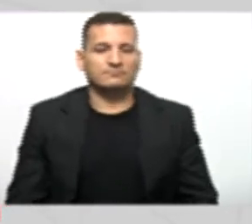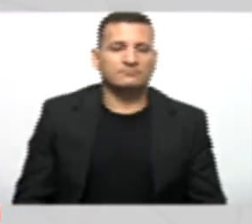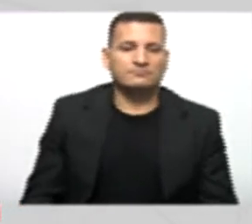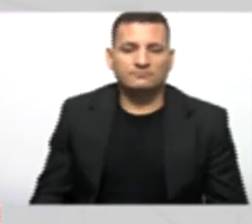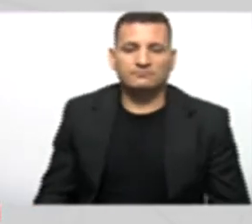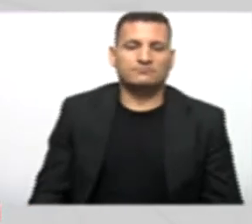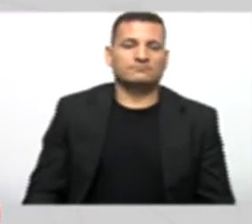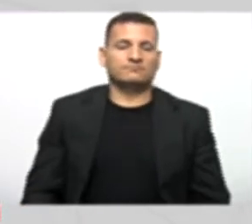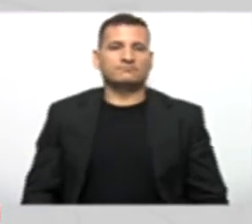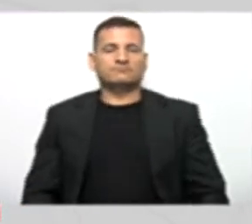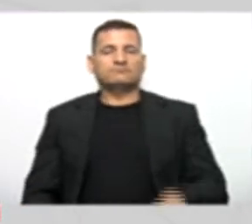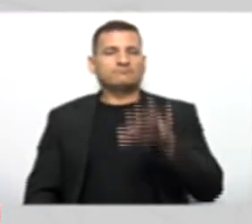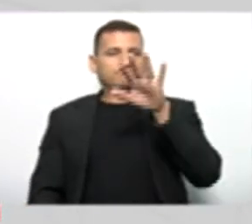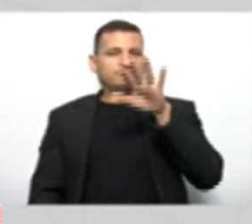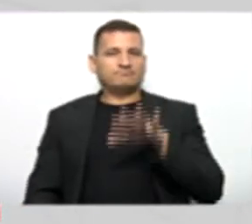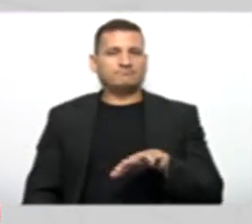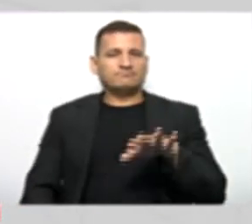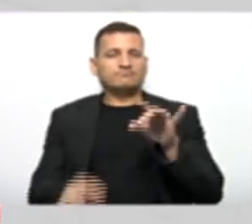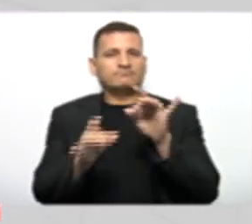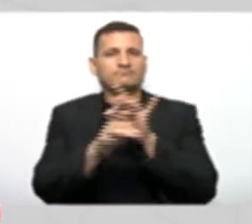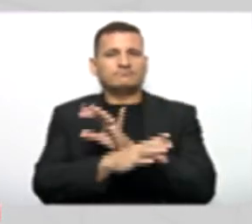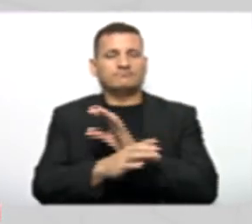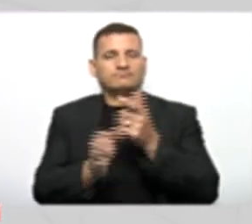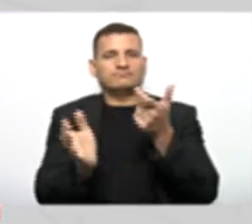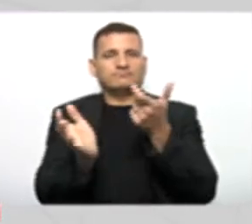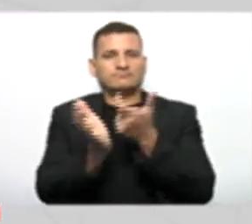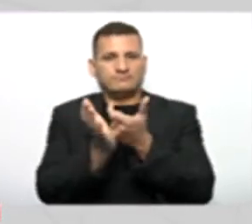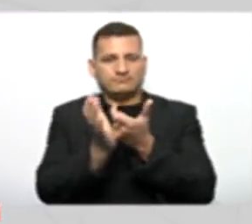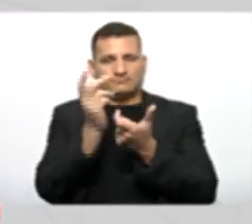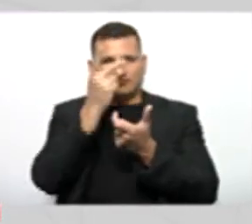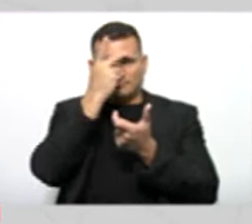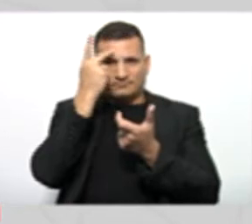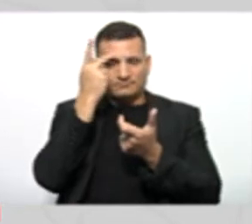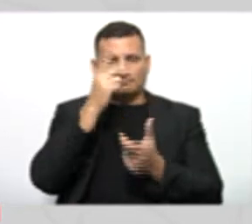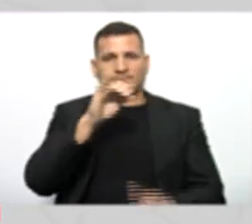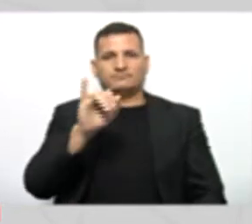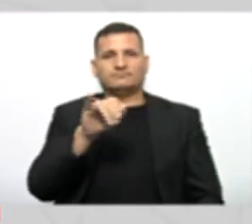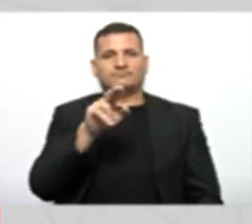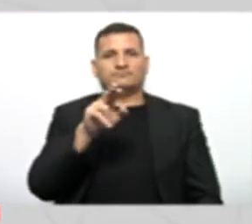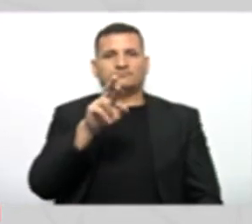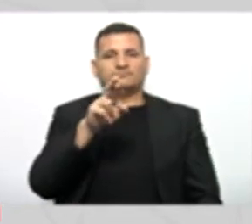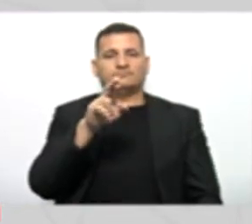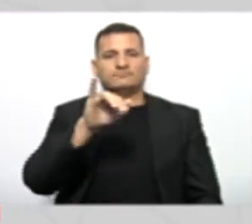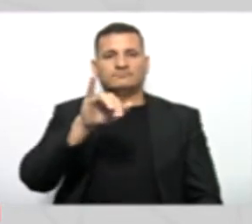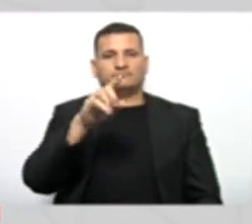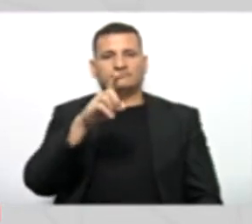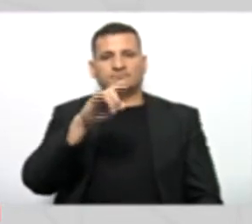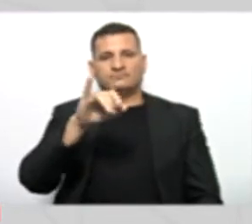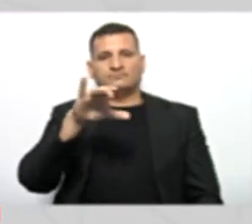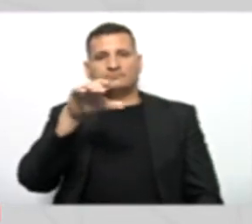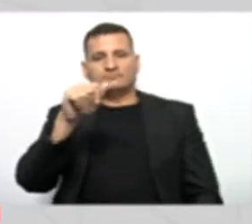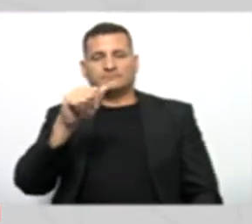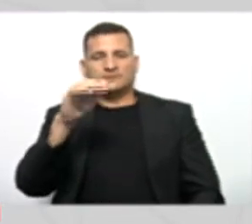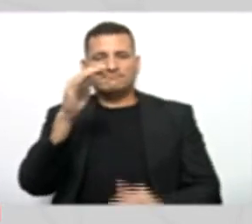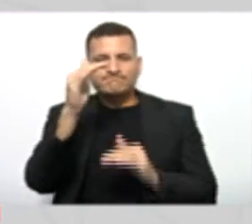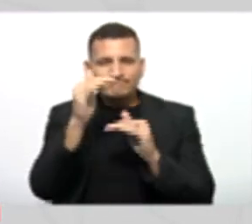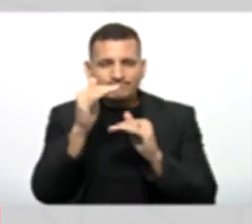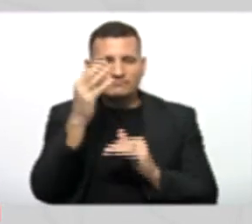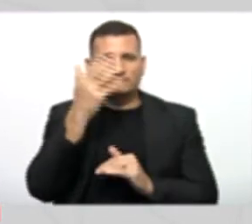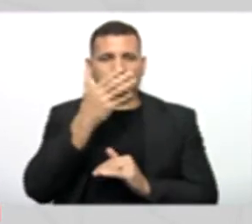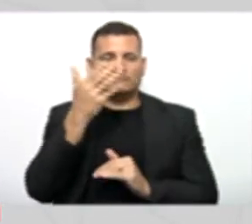Terminou A criação Da nossa classe Pessoa Jurídica Certo? Ficou um pouco apertado Aí